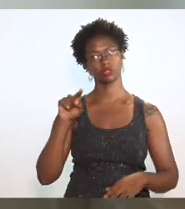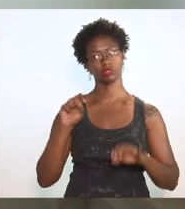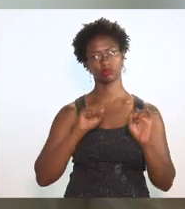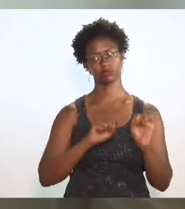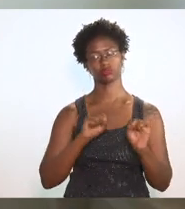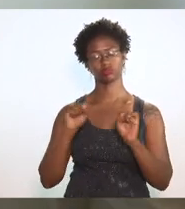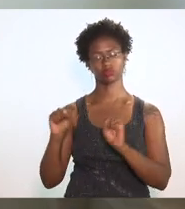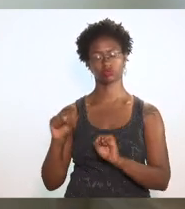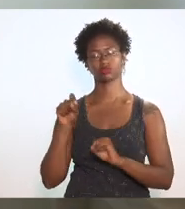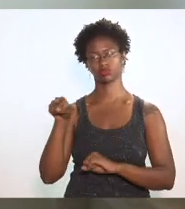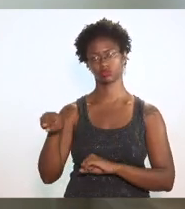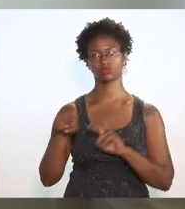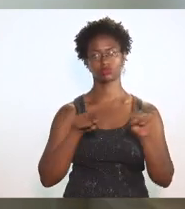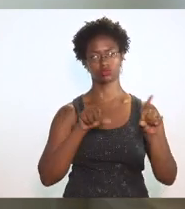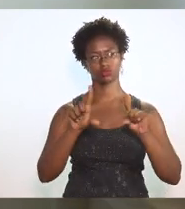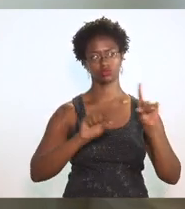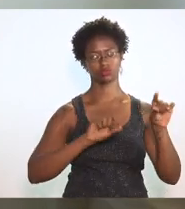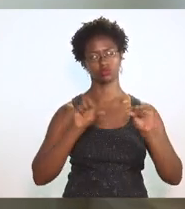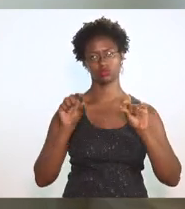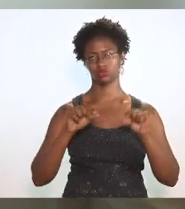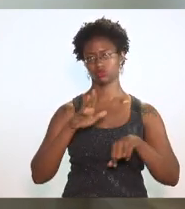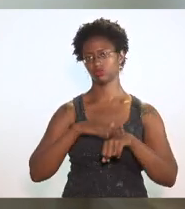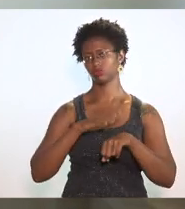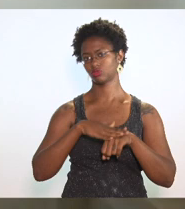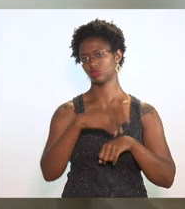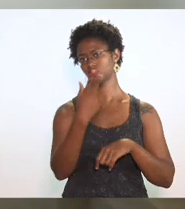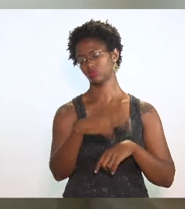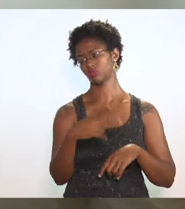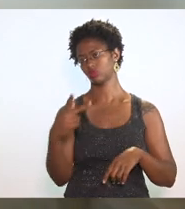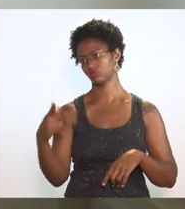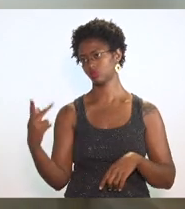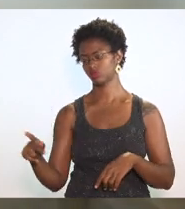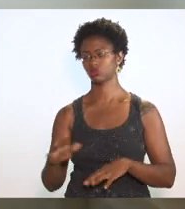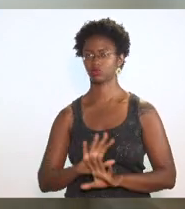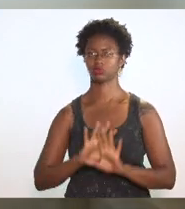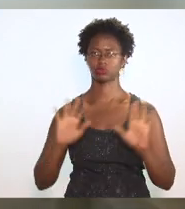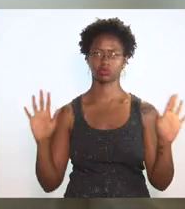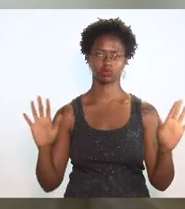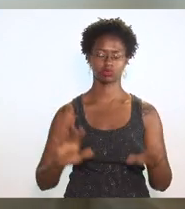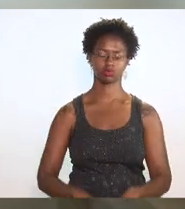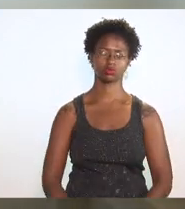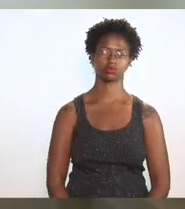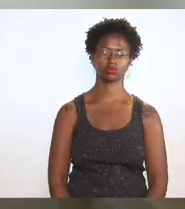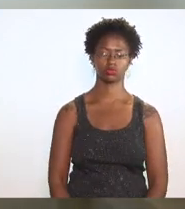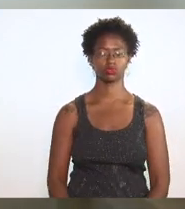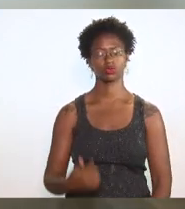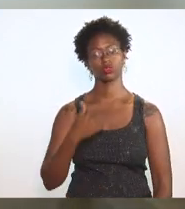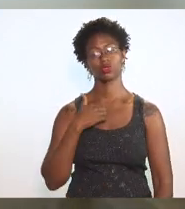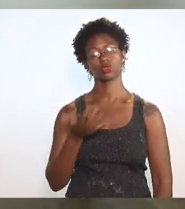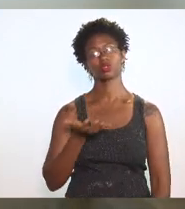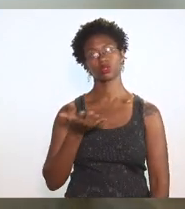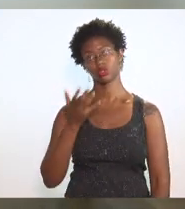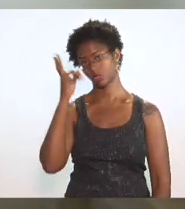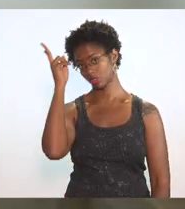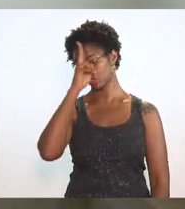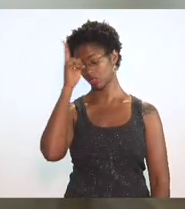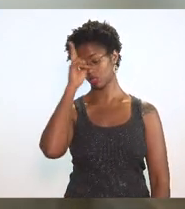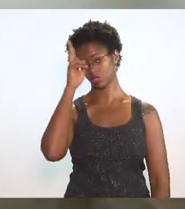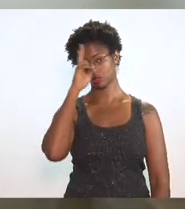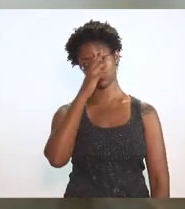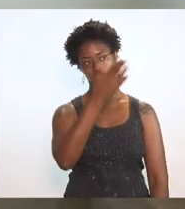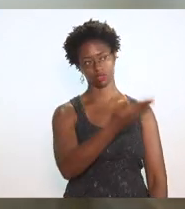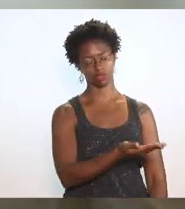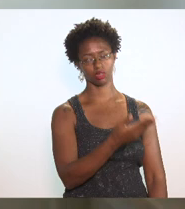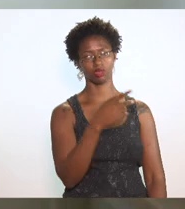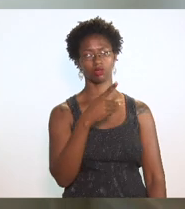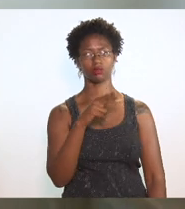seus ímpetos de vetar ou não eu só queria lembrar a doutora Priscila